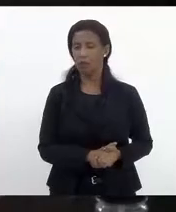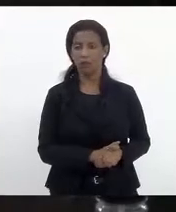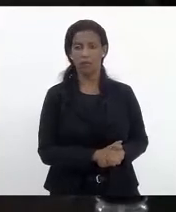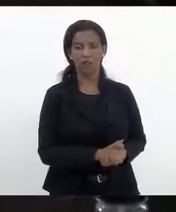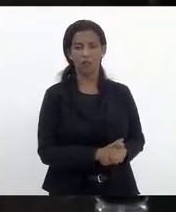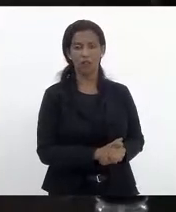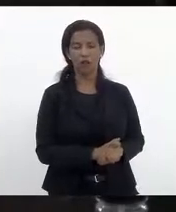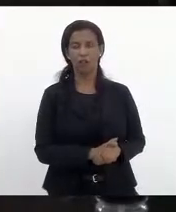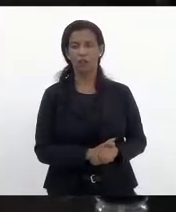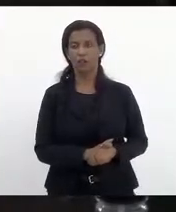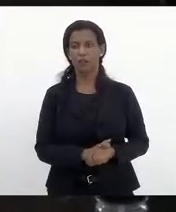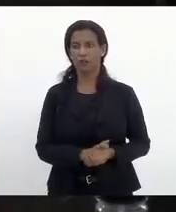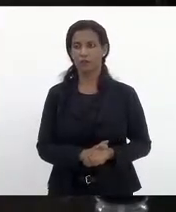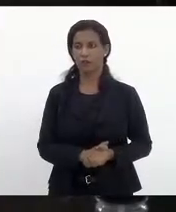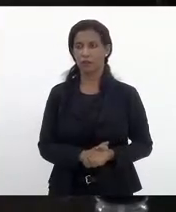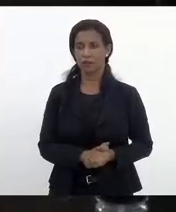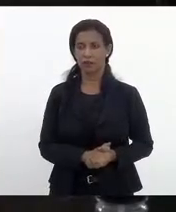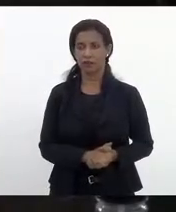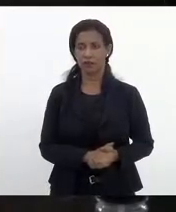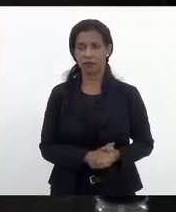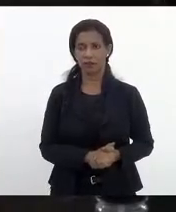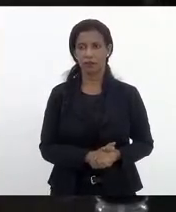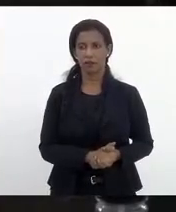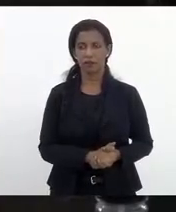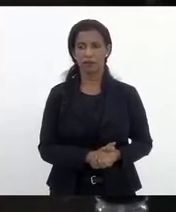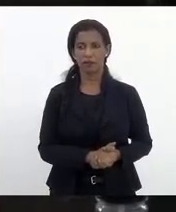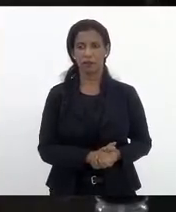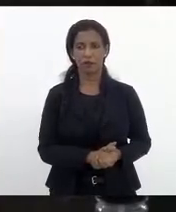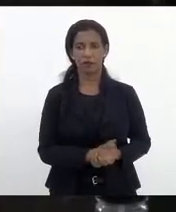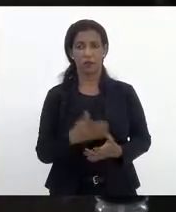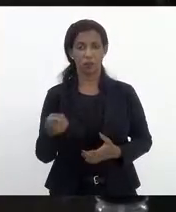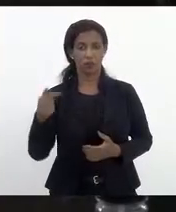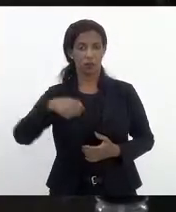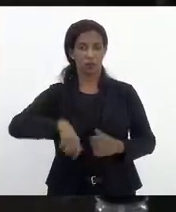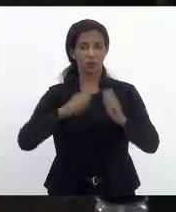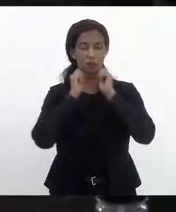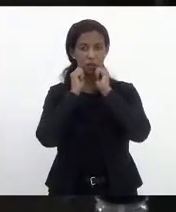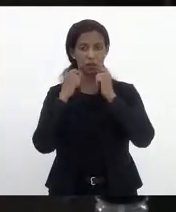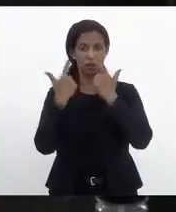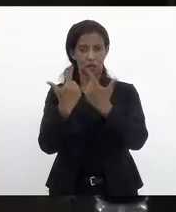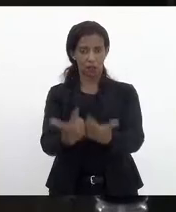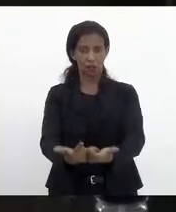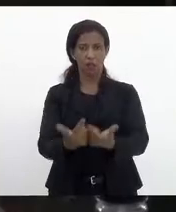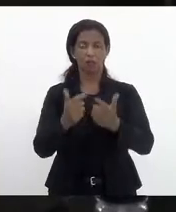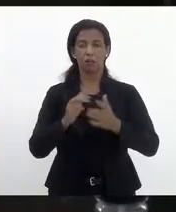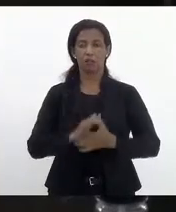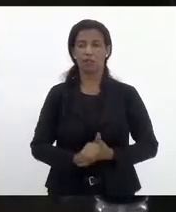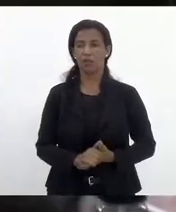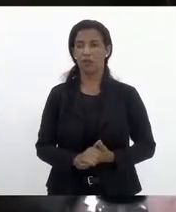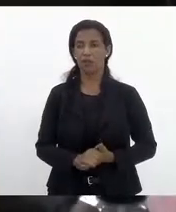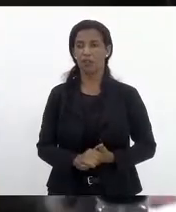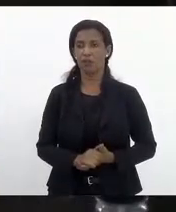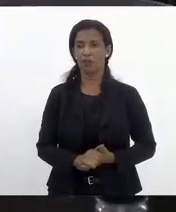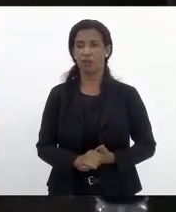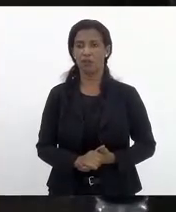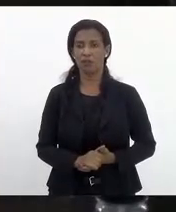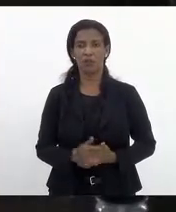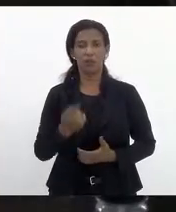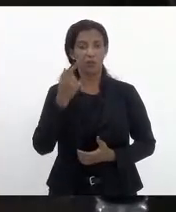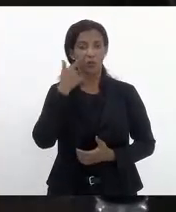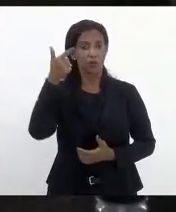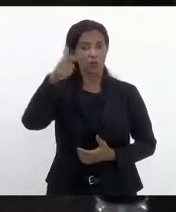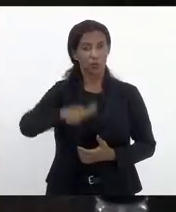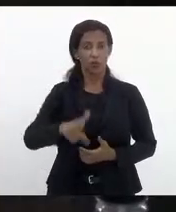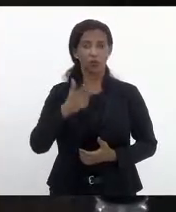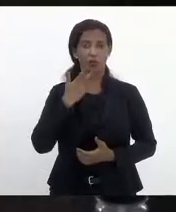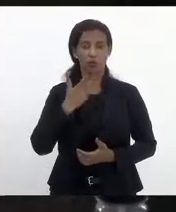como, de fato, o tema é um tema que houve, desta casa, um compromisso de audiência pública, eu queria, mais uma vez, encaminhar